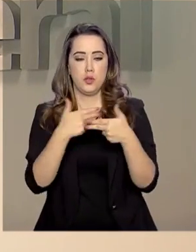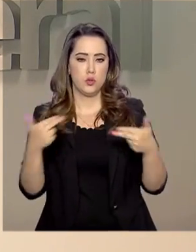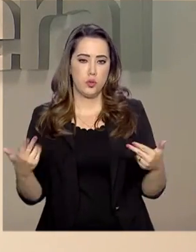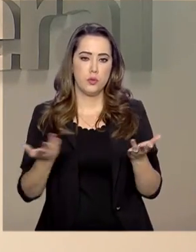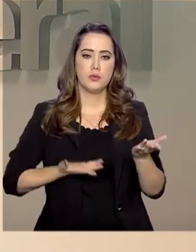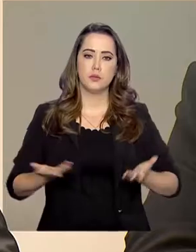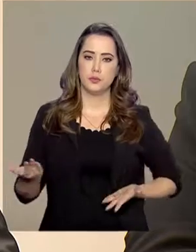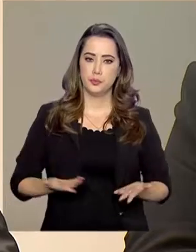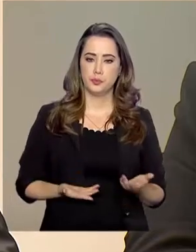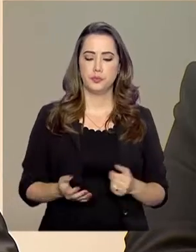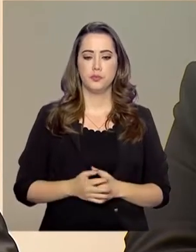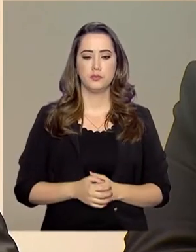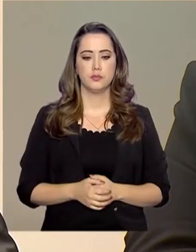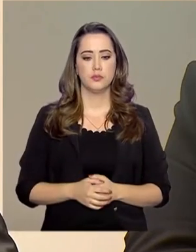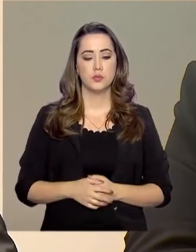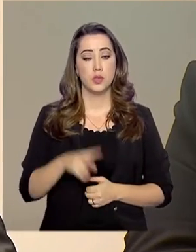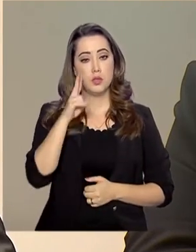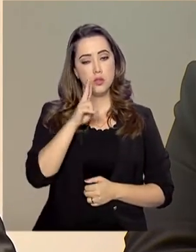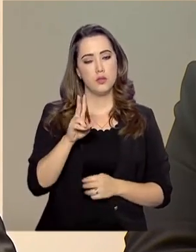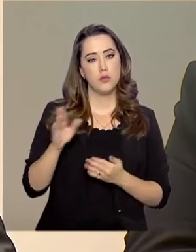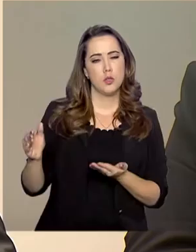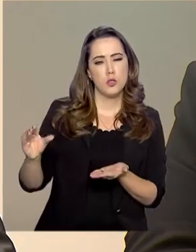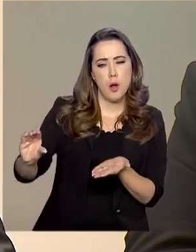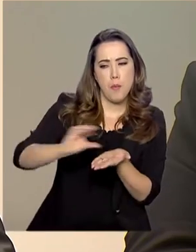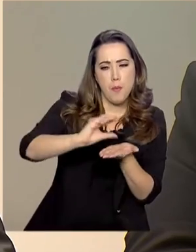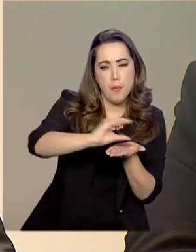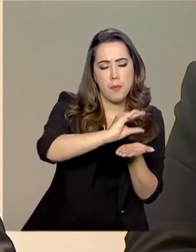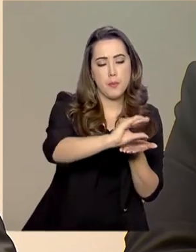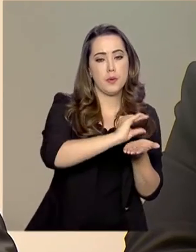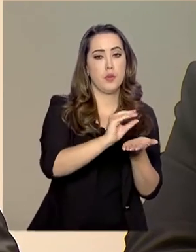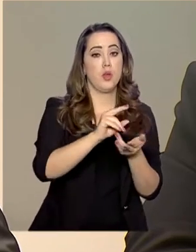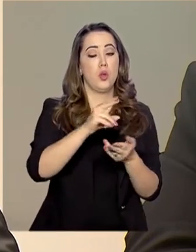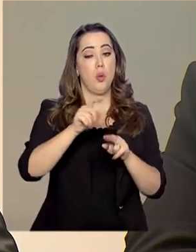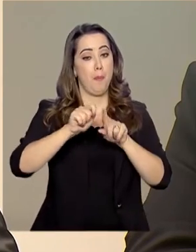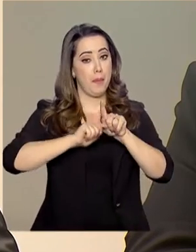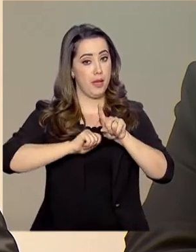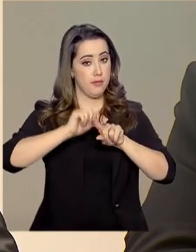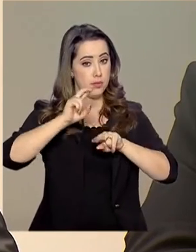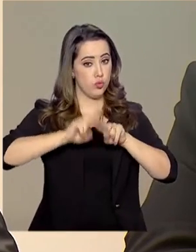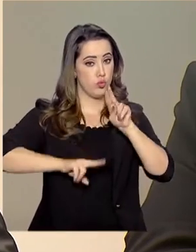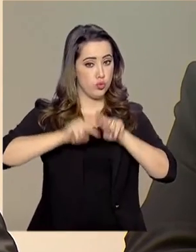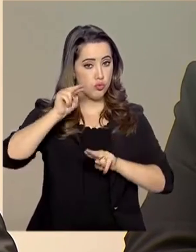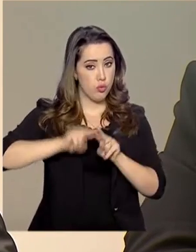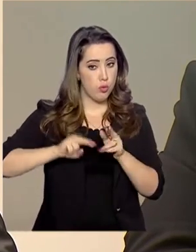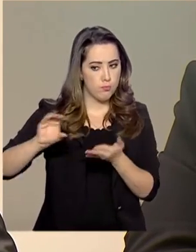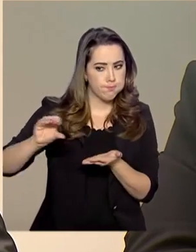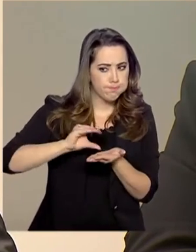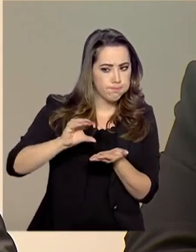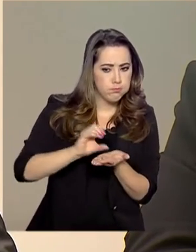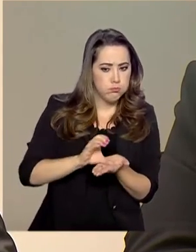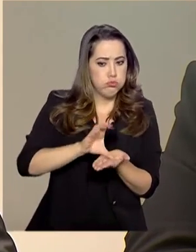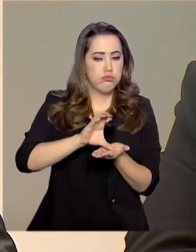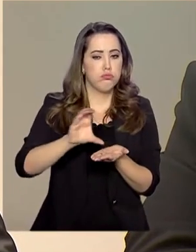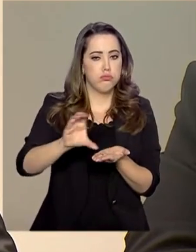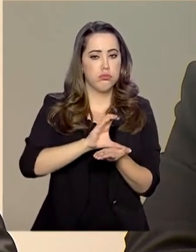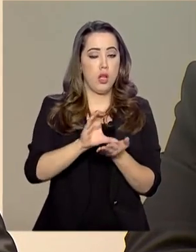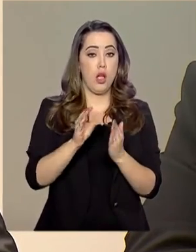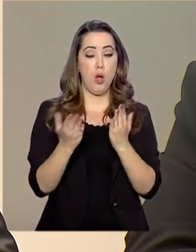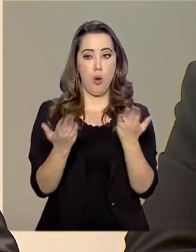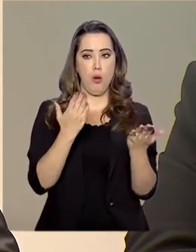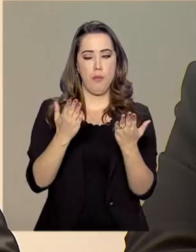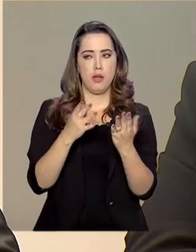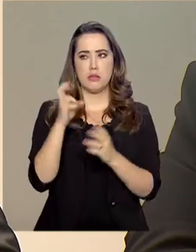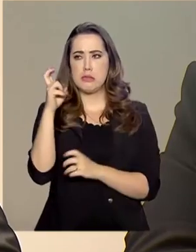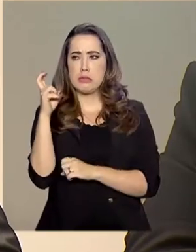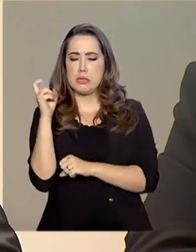e serviços. Considerando a arrecadação do mês de junho, a arrecadação superior aos últimos cinco